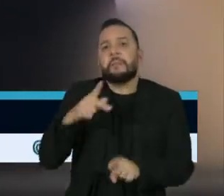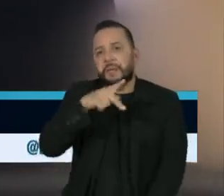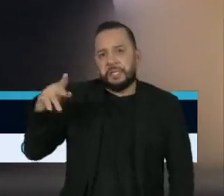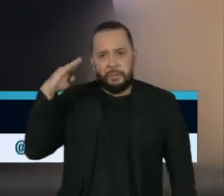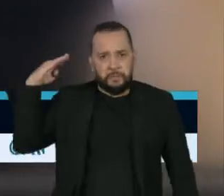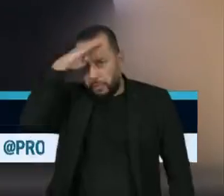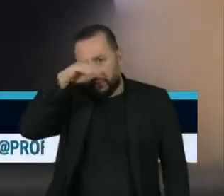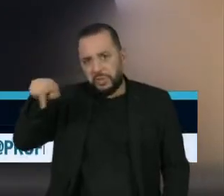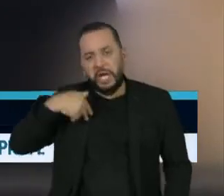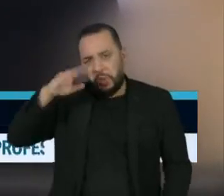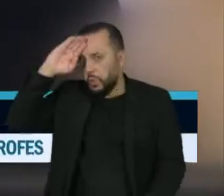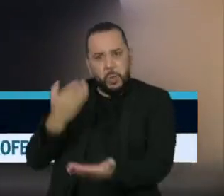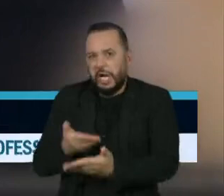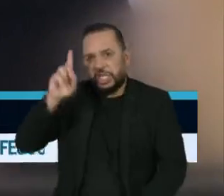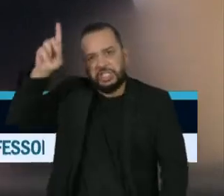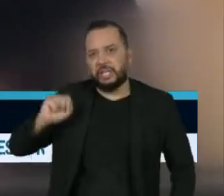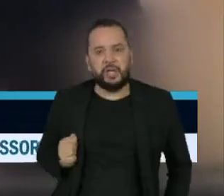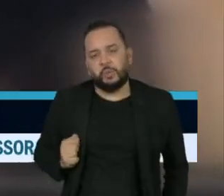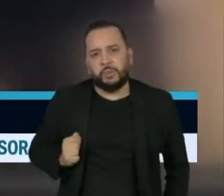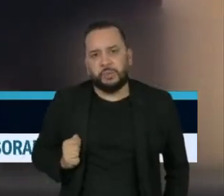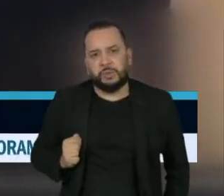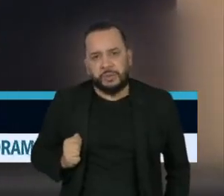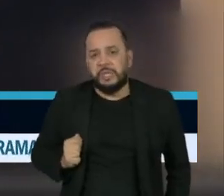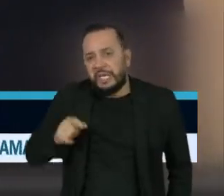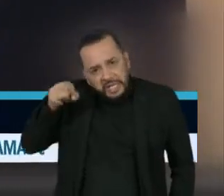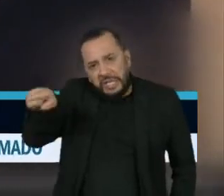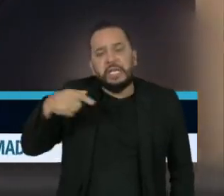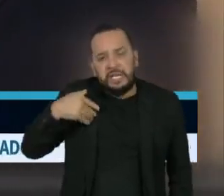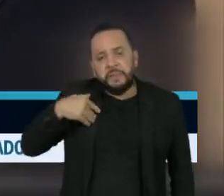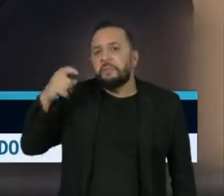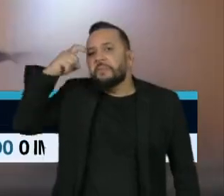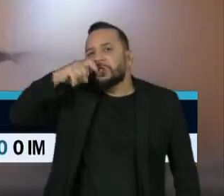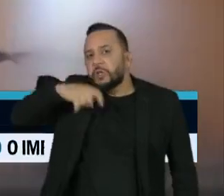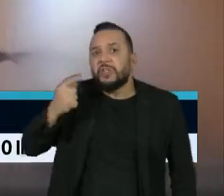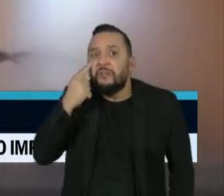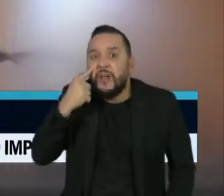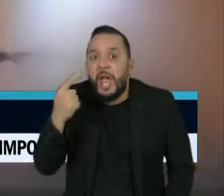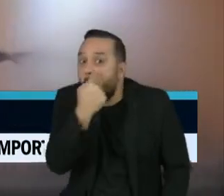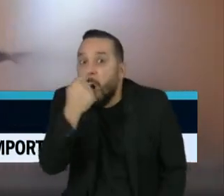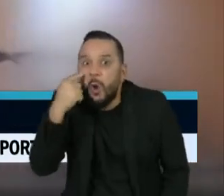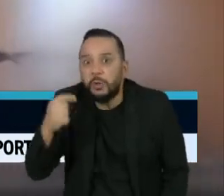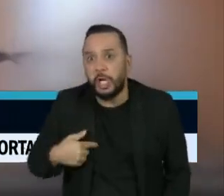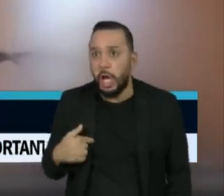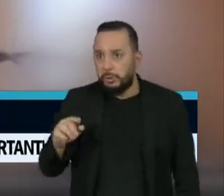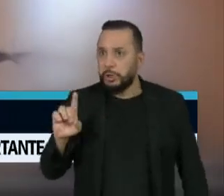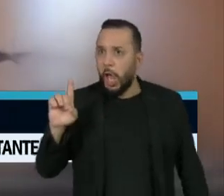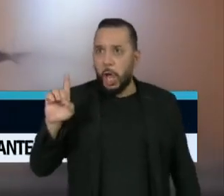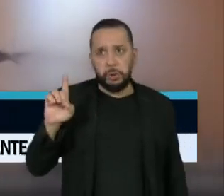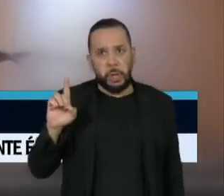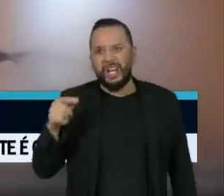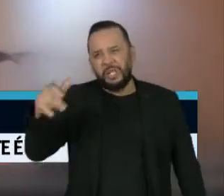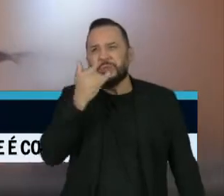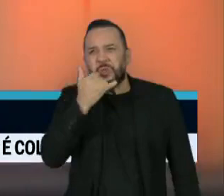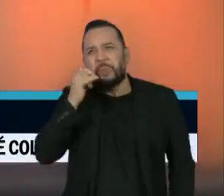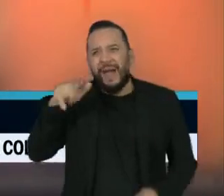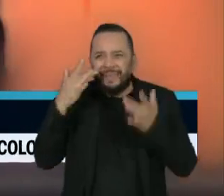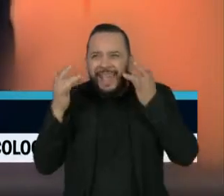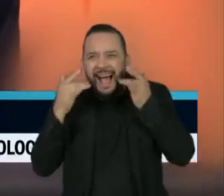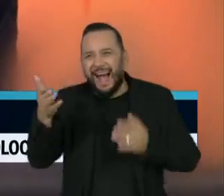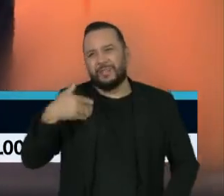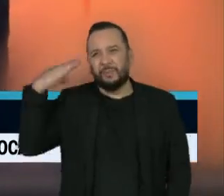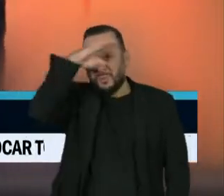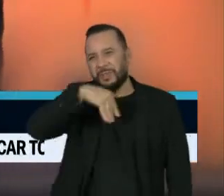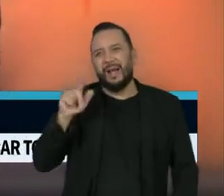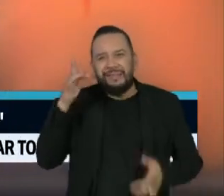acredita em Deus. Ele é mentiroso até para isso. Olha os olhos dele quando ele fala em Deus. Aquilo é uma peça eleitoral. A